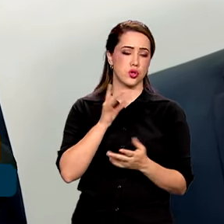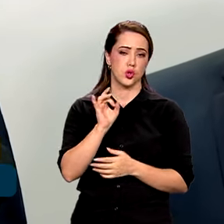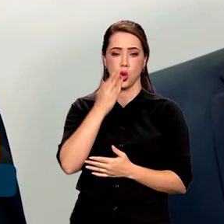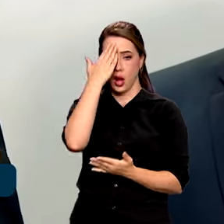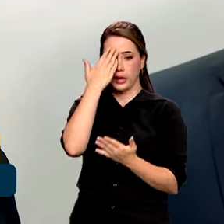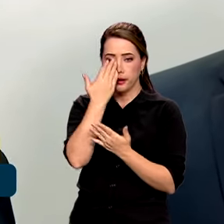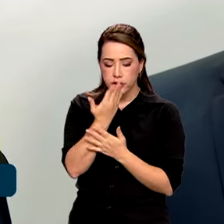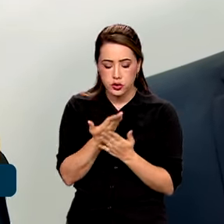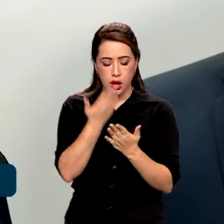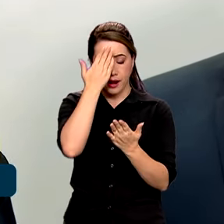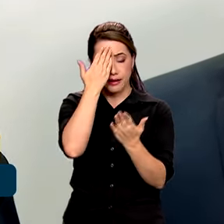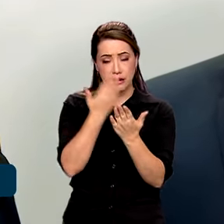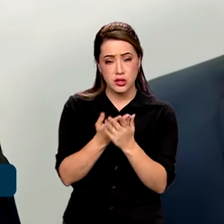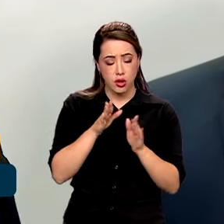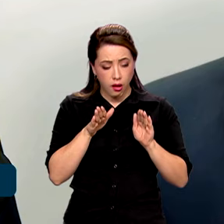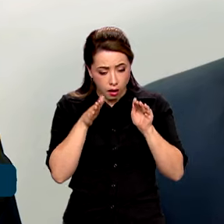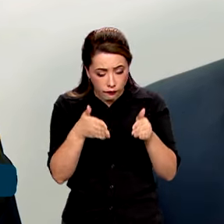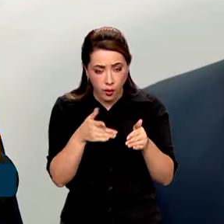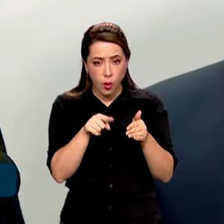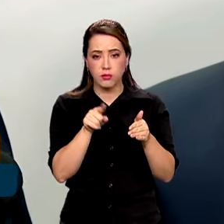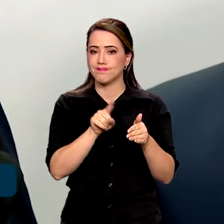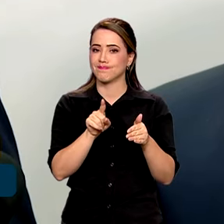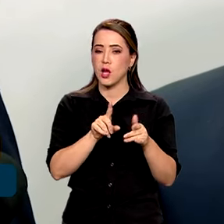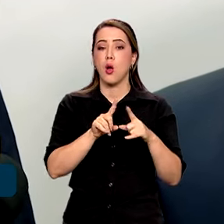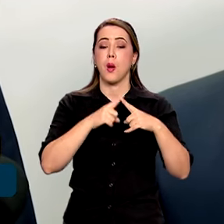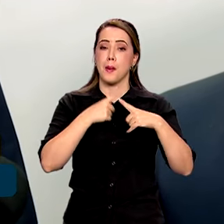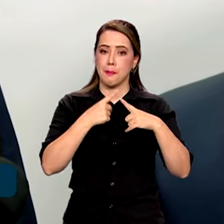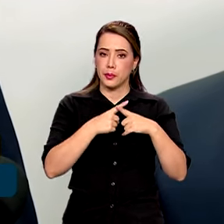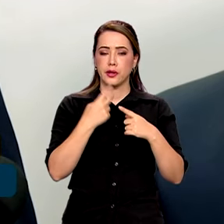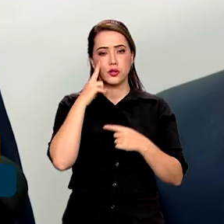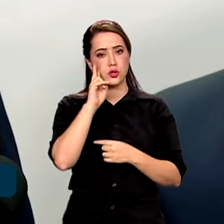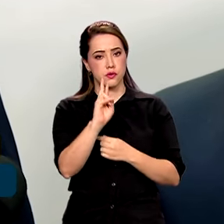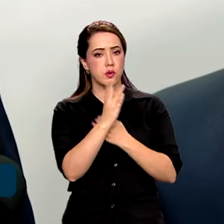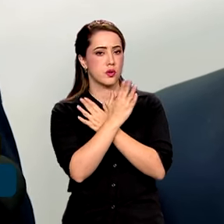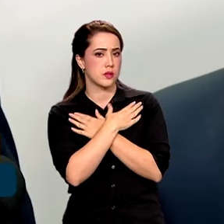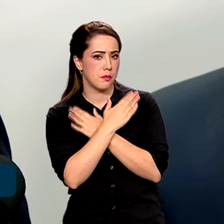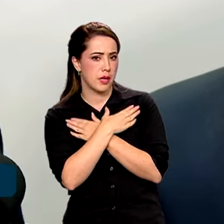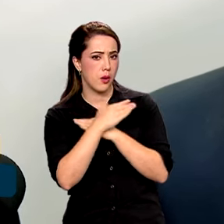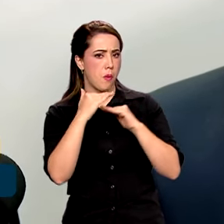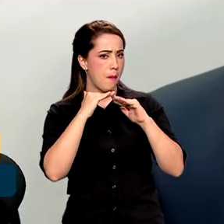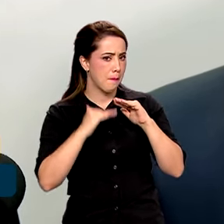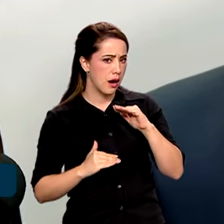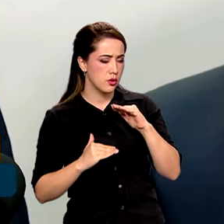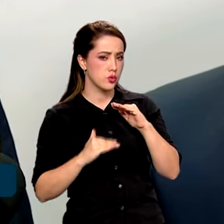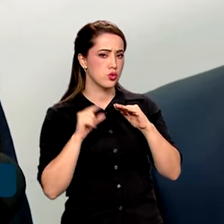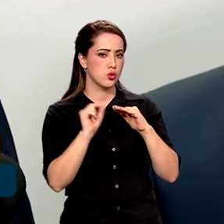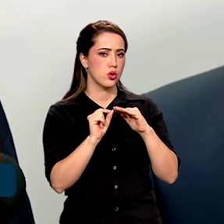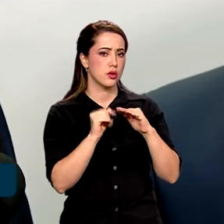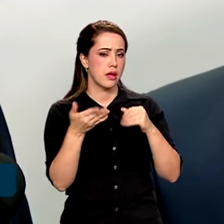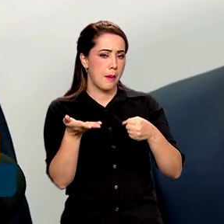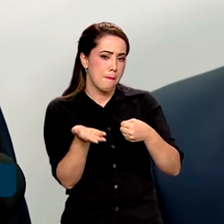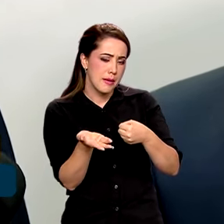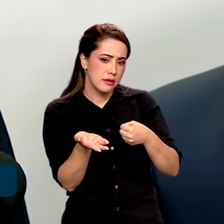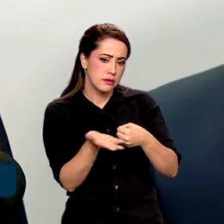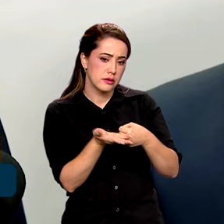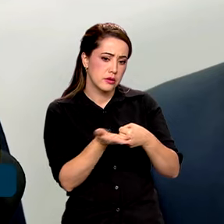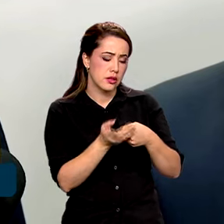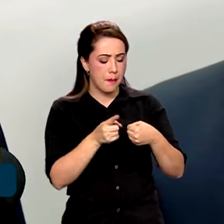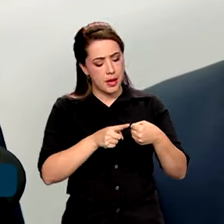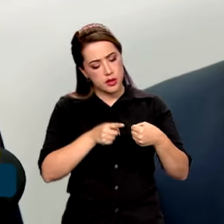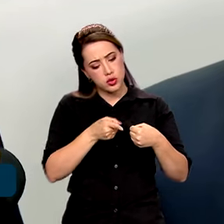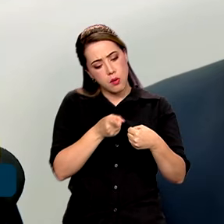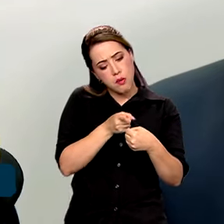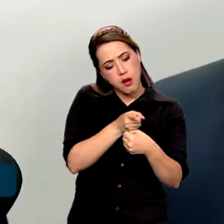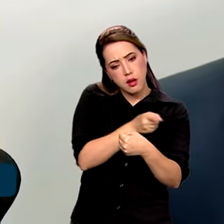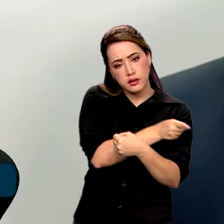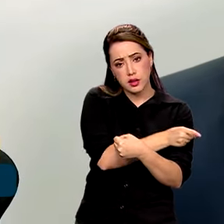Apesar do desemprego, do índice de desemprego estar abaixo da média dos últimos